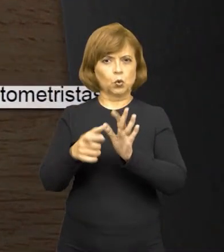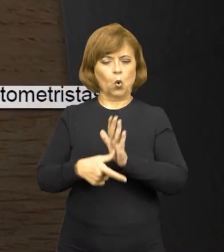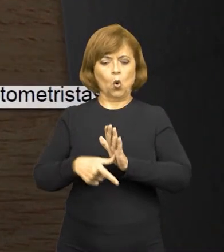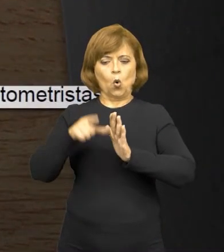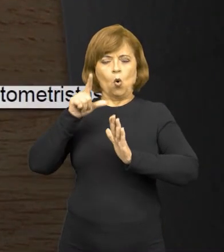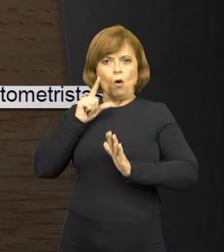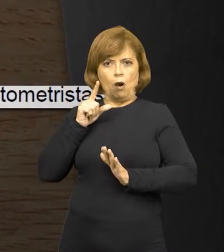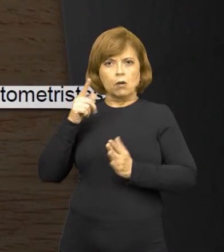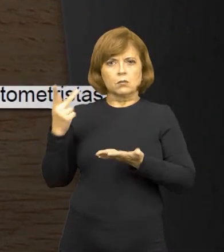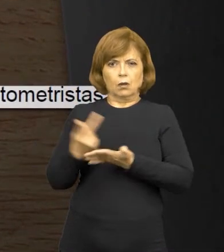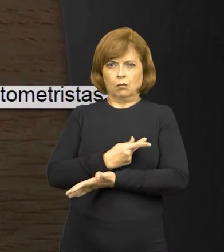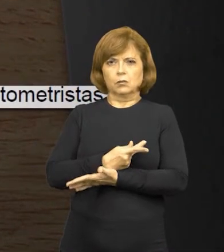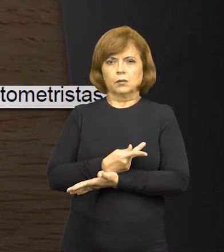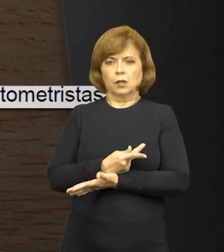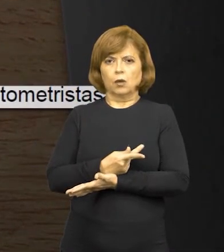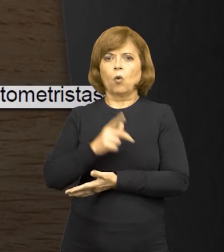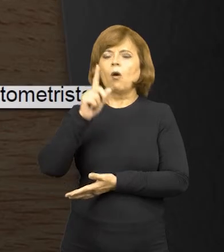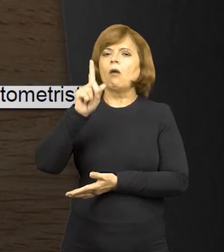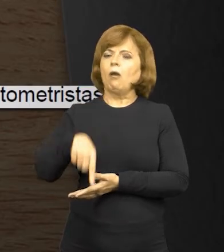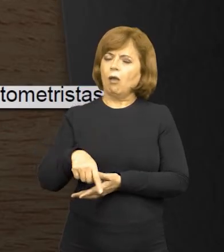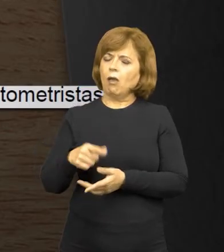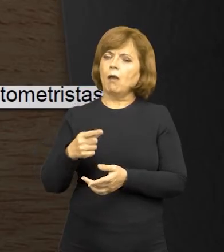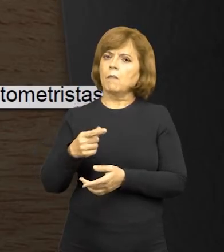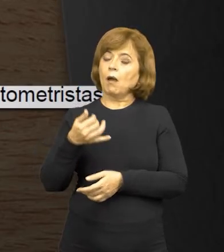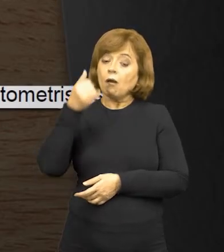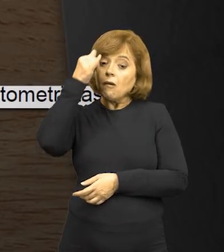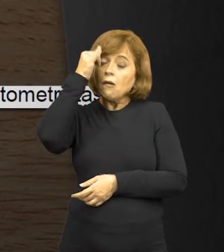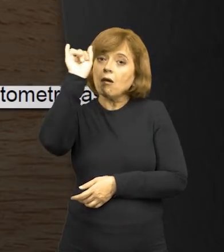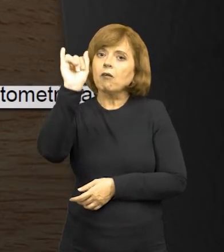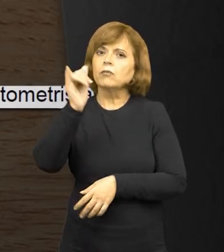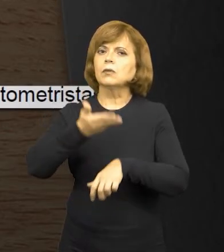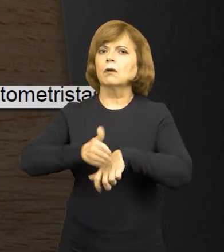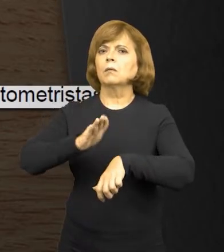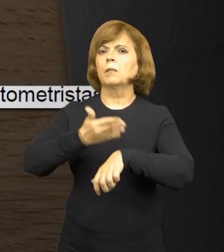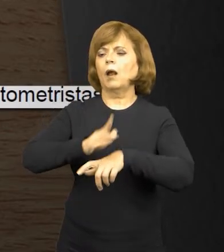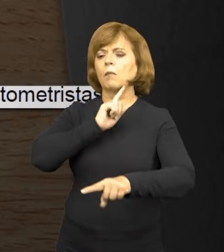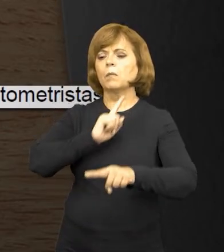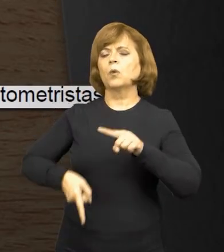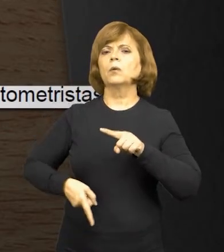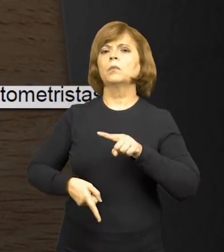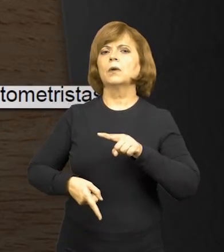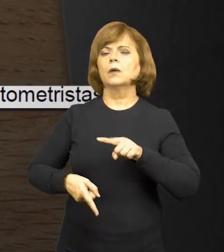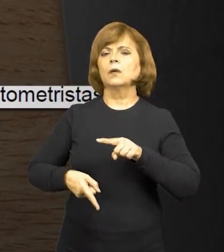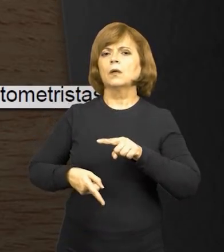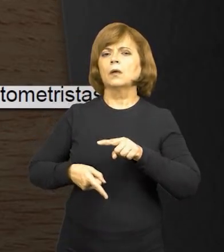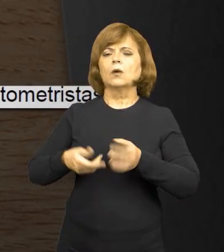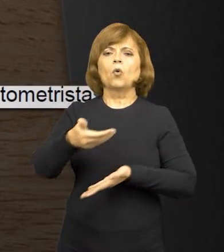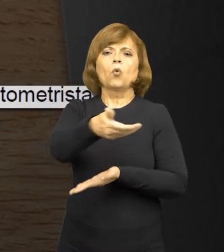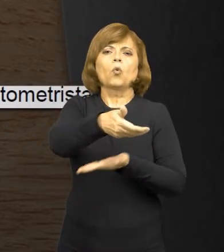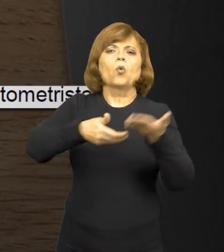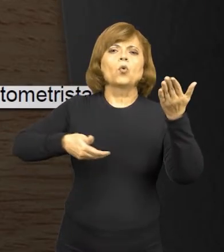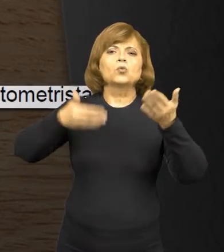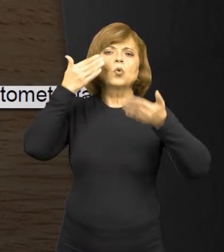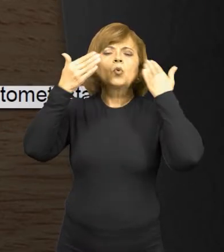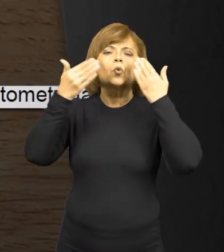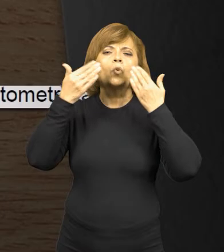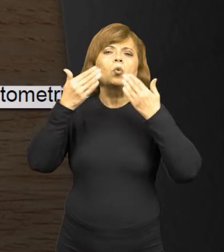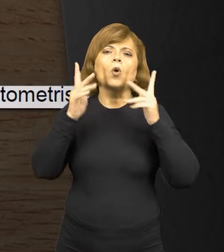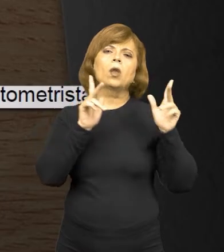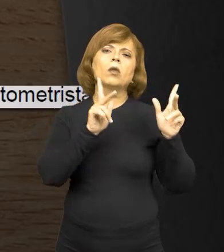antecipação dos efeitos, é para coibir essa prática de consultas como se fossem